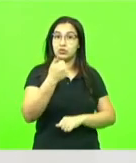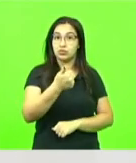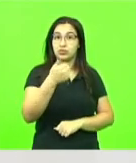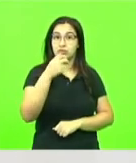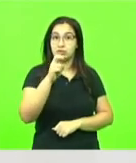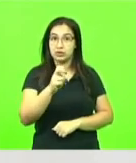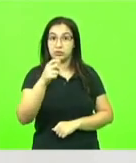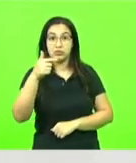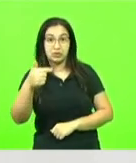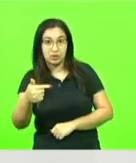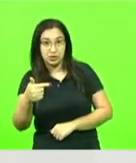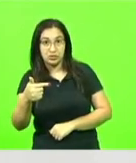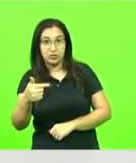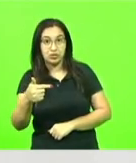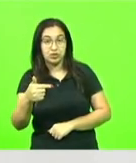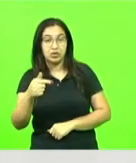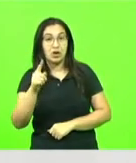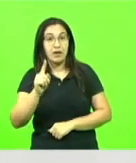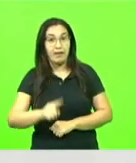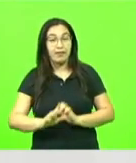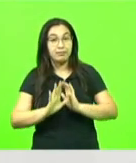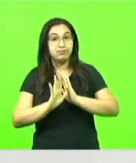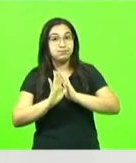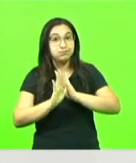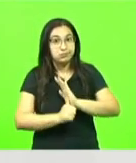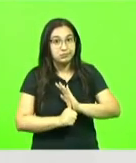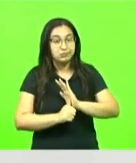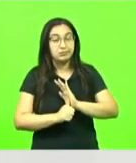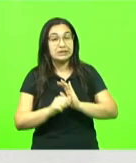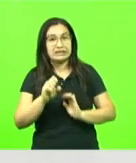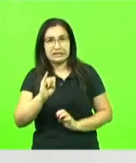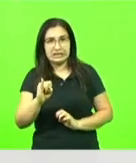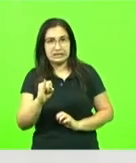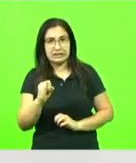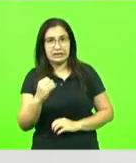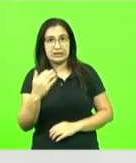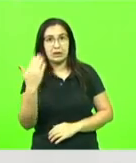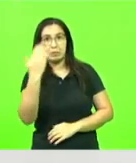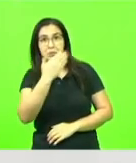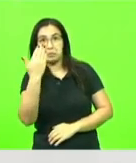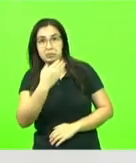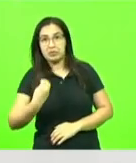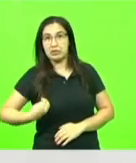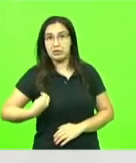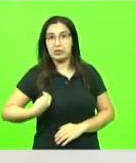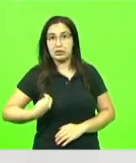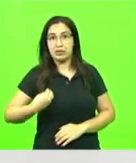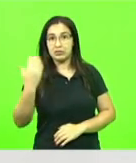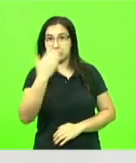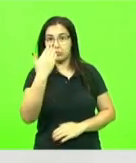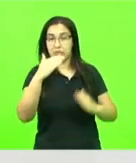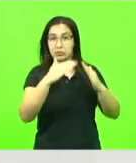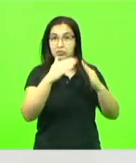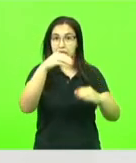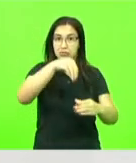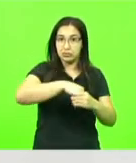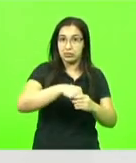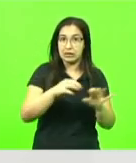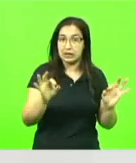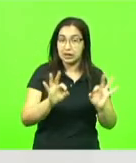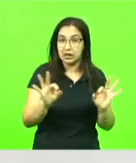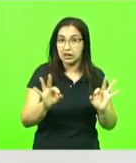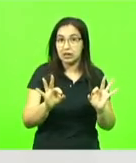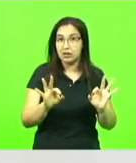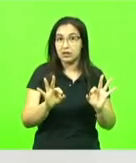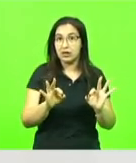para o roubo. Se ele não encontra ninguém dentro da casa, ele vai lá e vai furtar. Subtraiu a coisa móvel ali sem o conhecimento